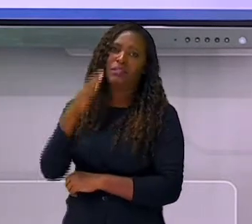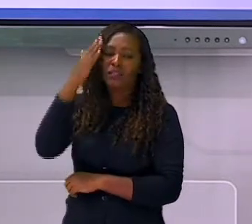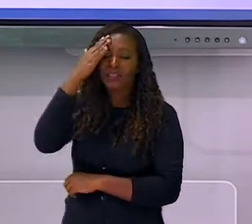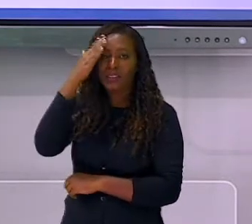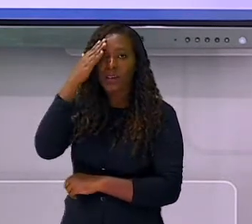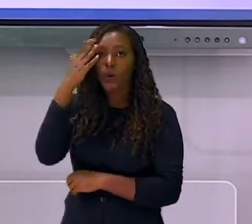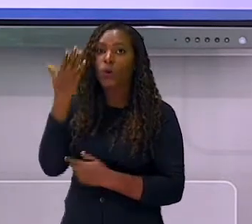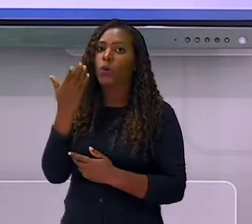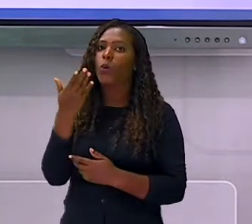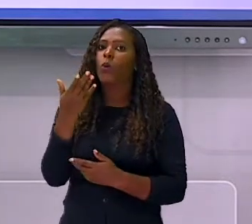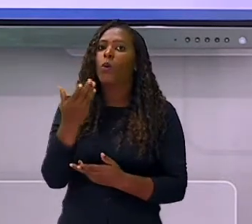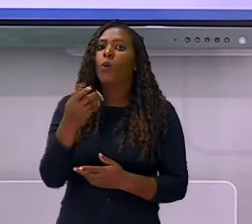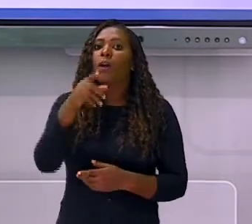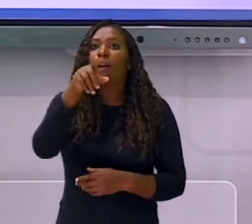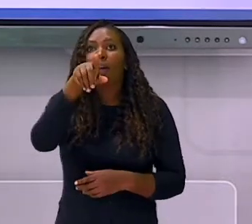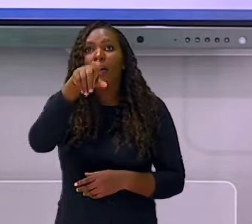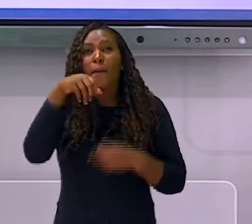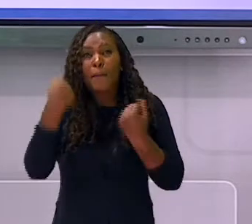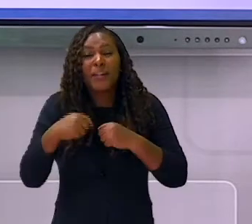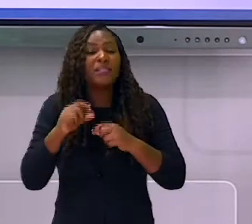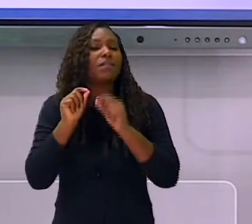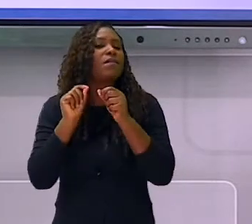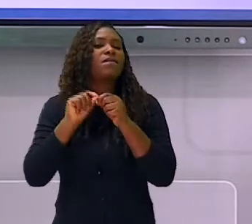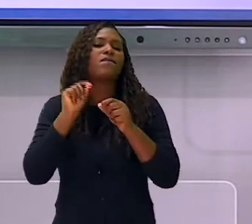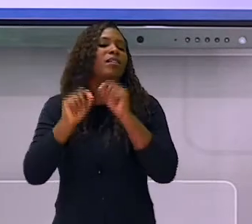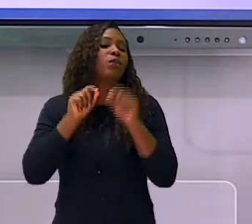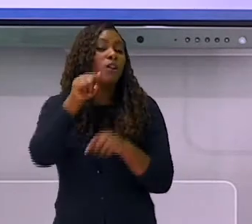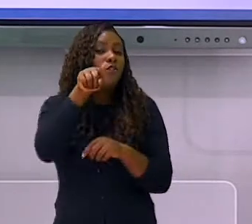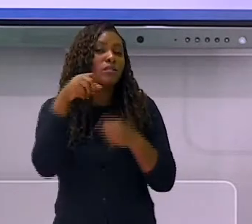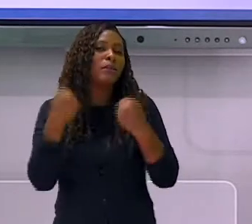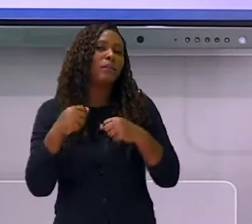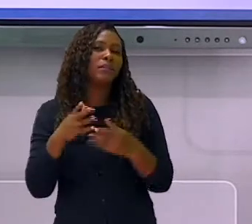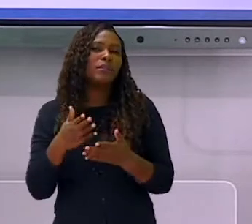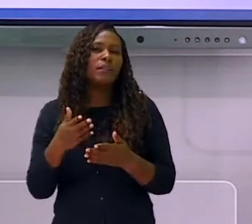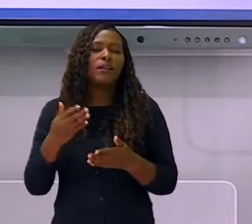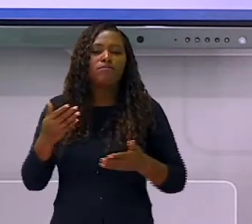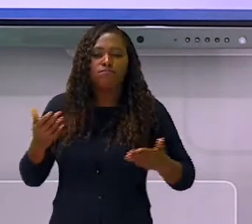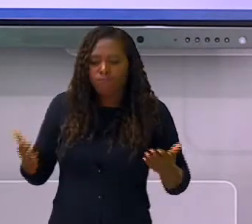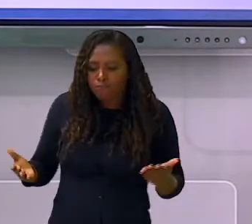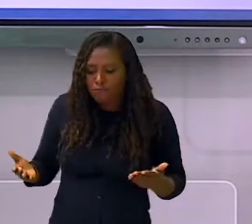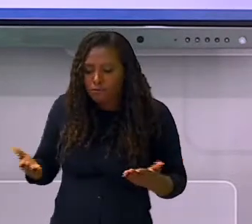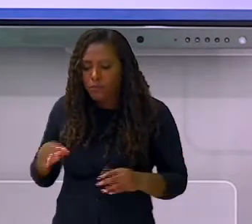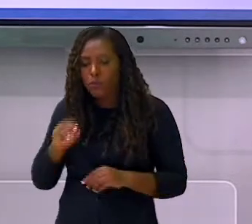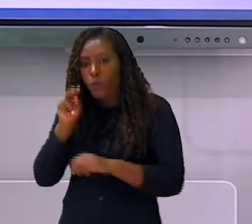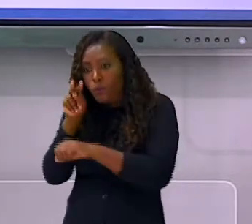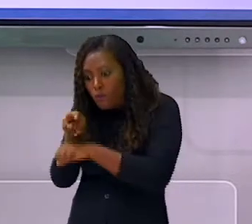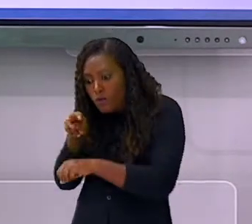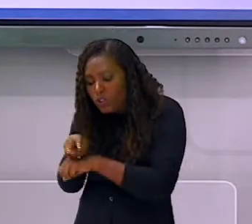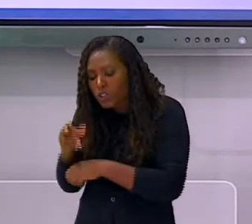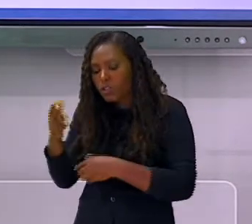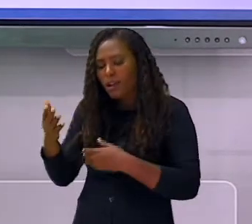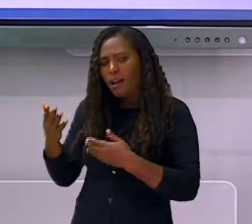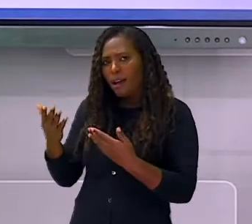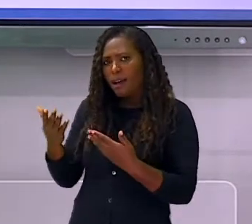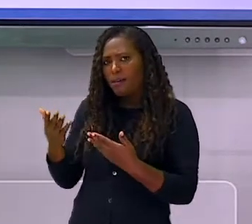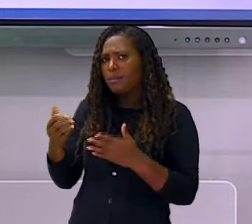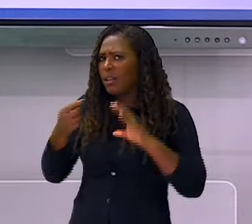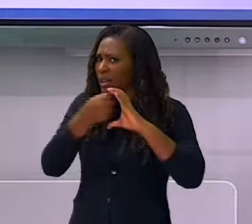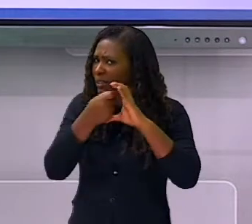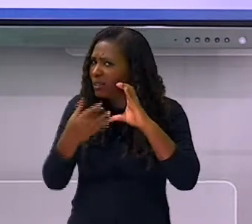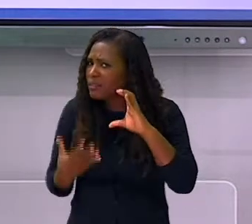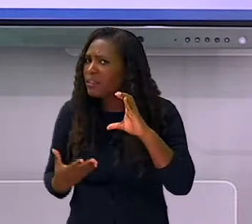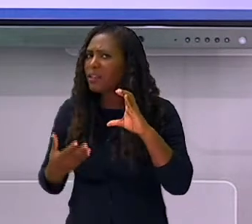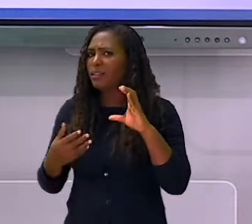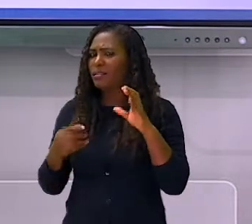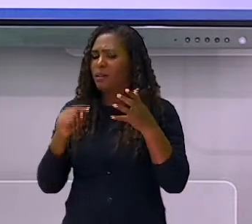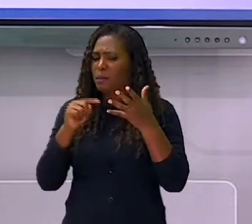acompanhamentos de maneira precoce e com um pouco mais de cuidado. Uma outra característica que a gente pode